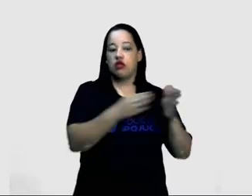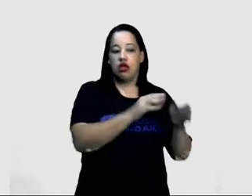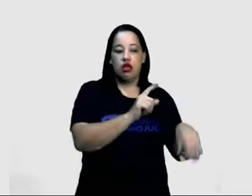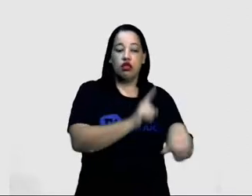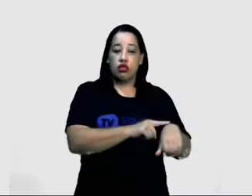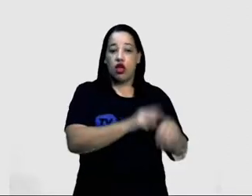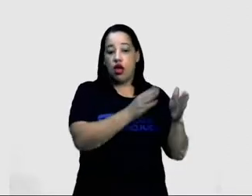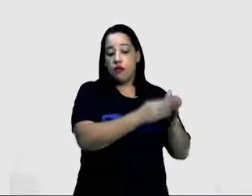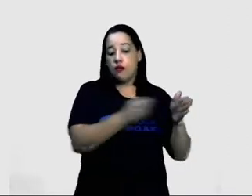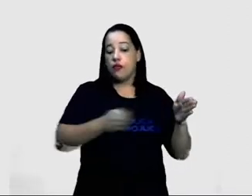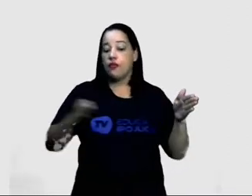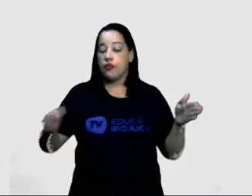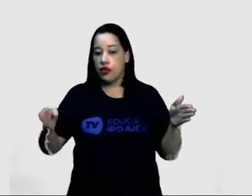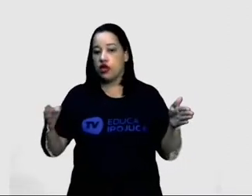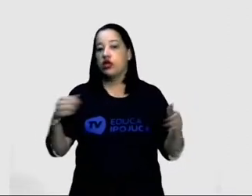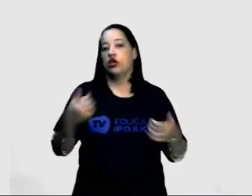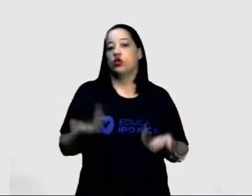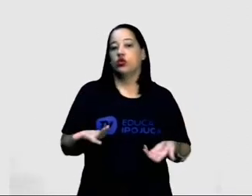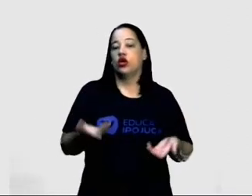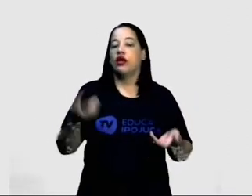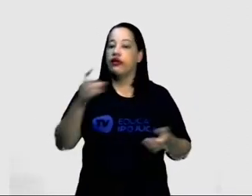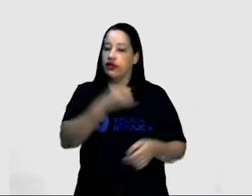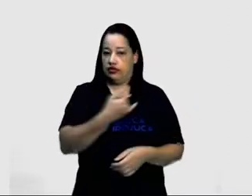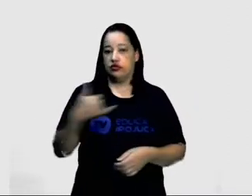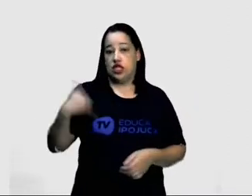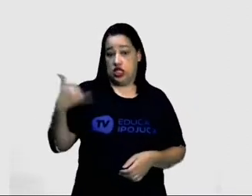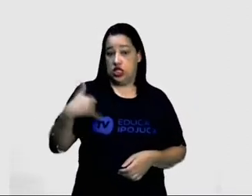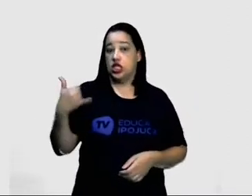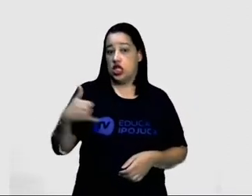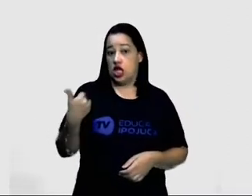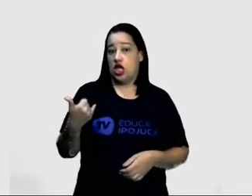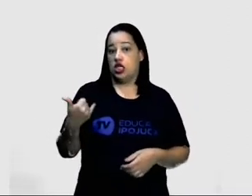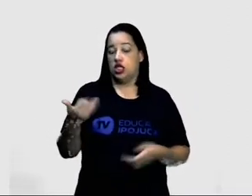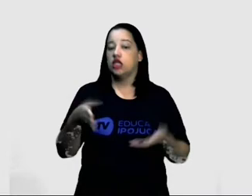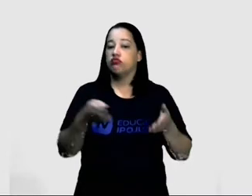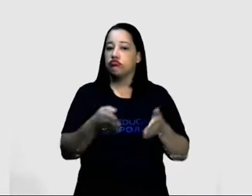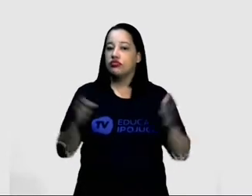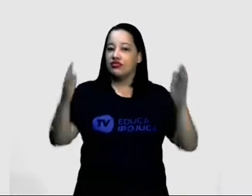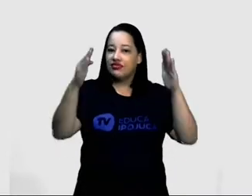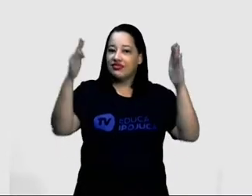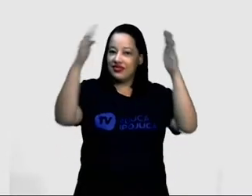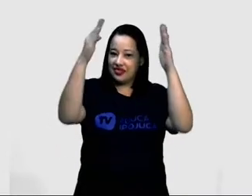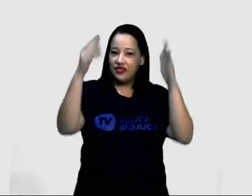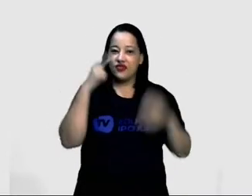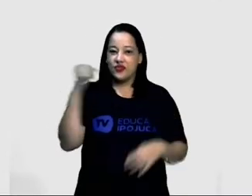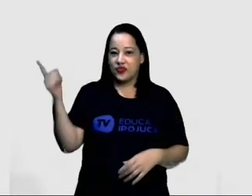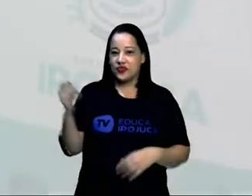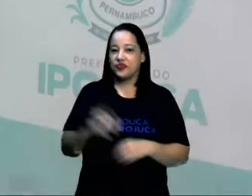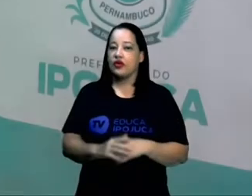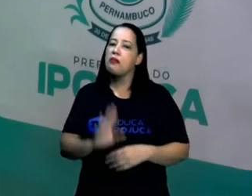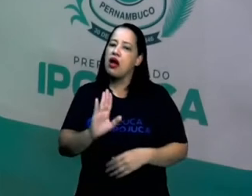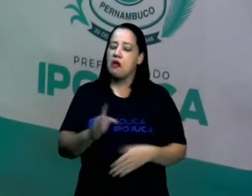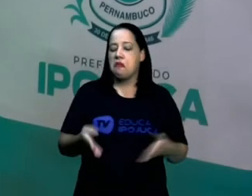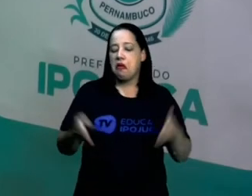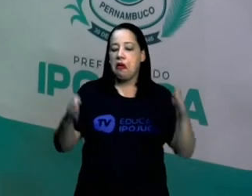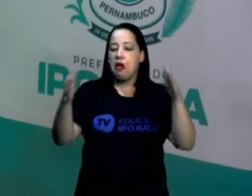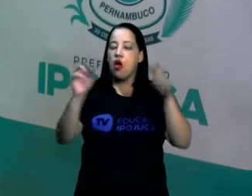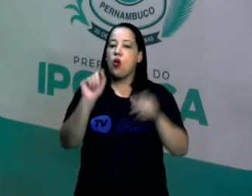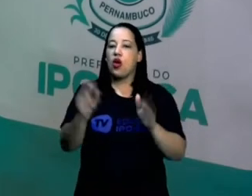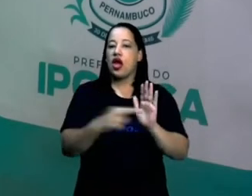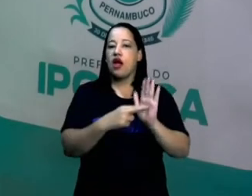suas pirâmides etárias. Primeiro, a gente tem que saber o que são essas pirâmides etárias. É a